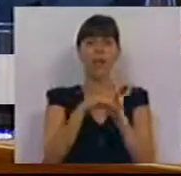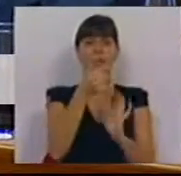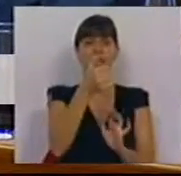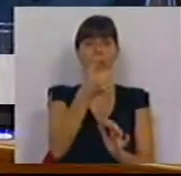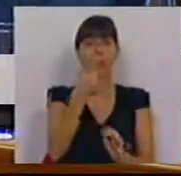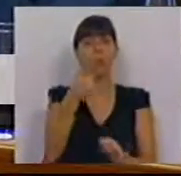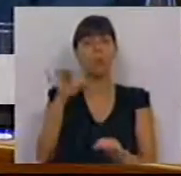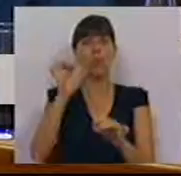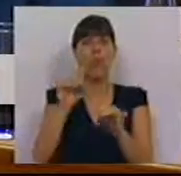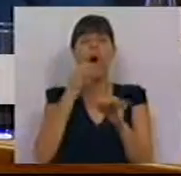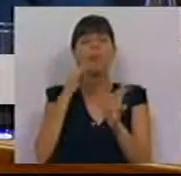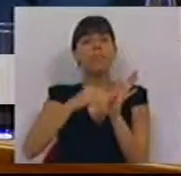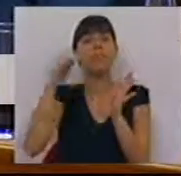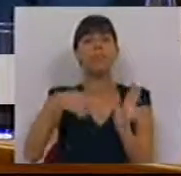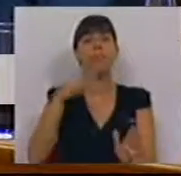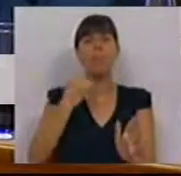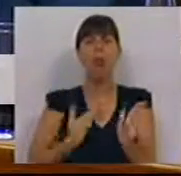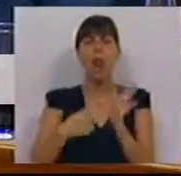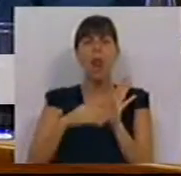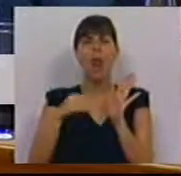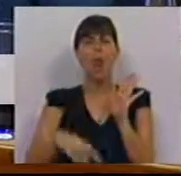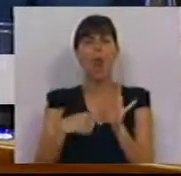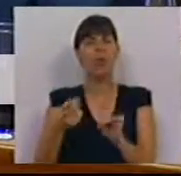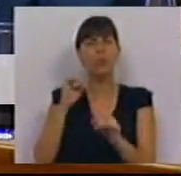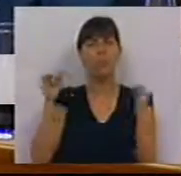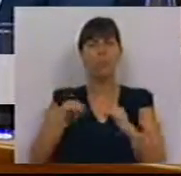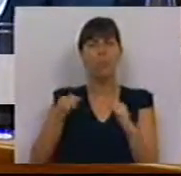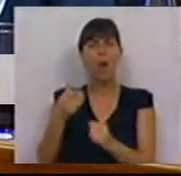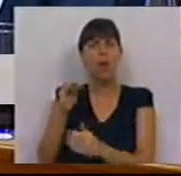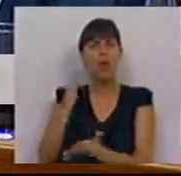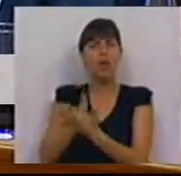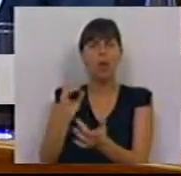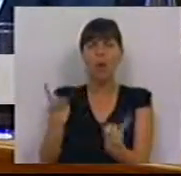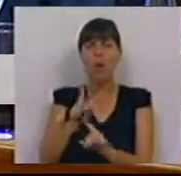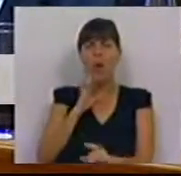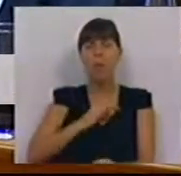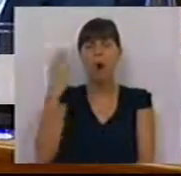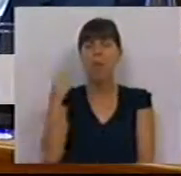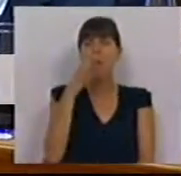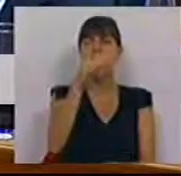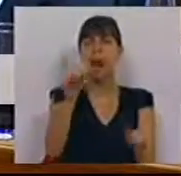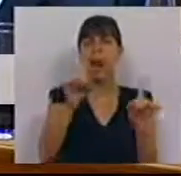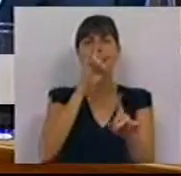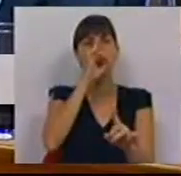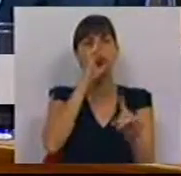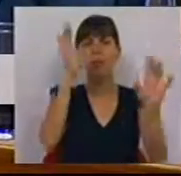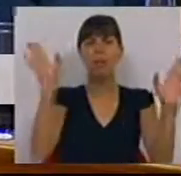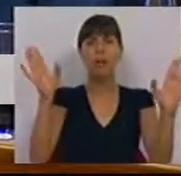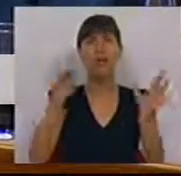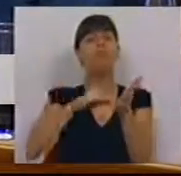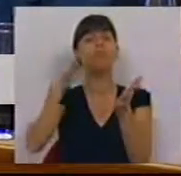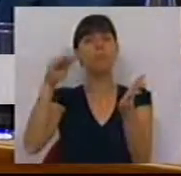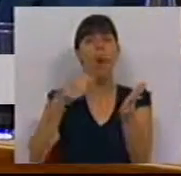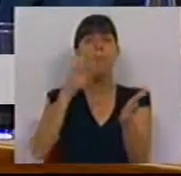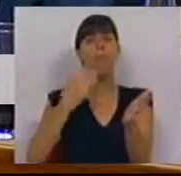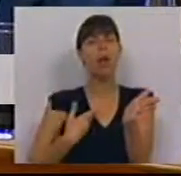2008 que é isso que lá está com a assinatura do PSD e não morando na troca com o Partido Socialista como a senhora há bocado disse isso é mentira com